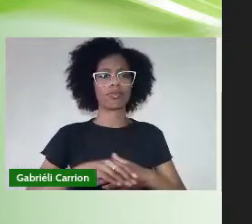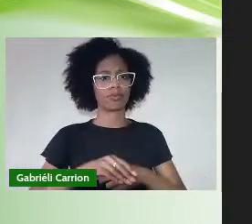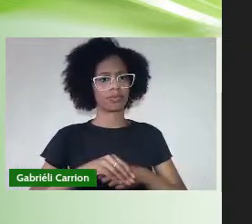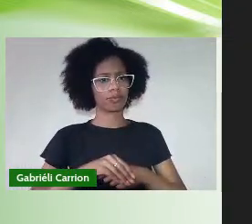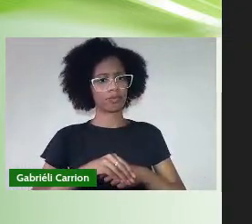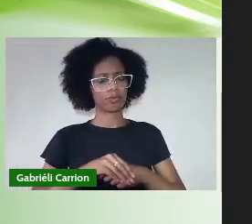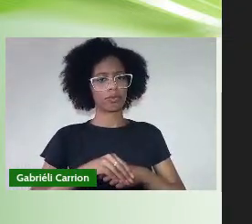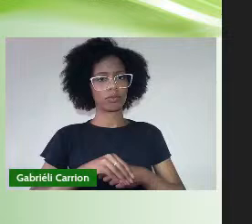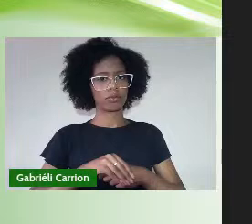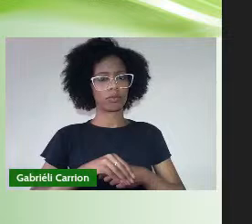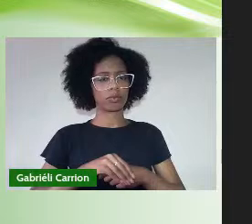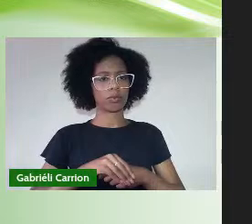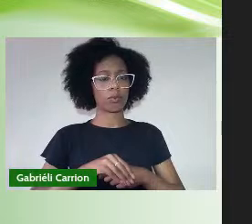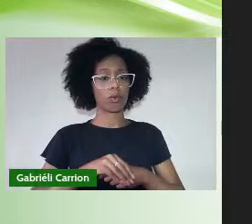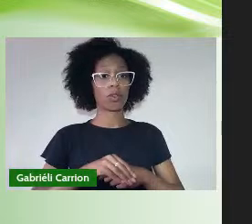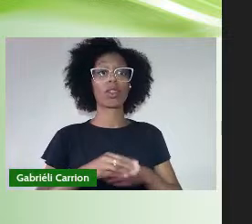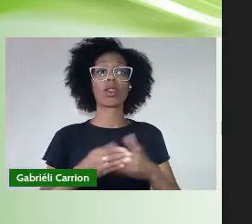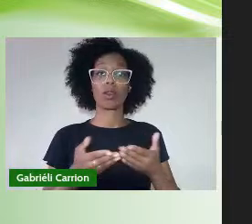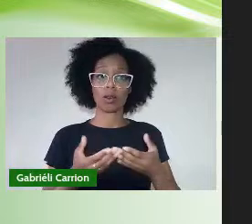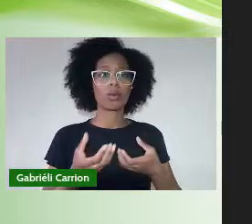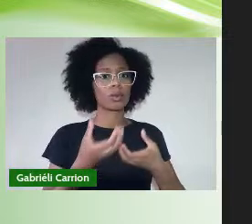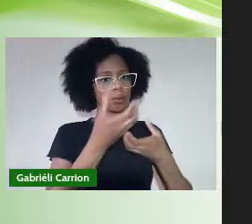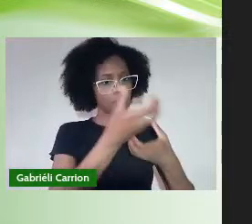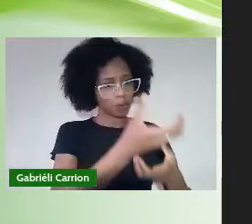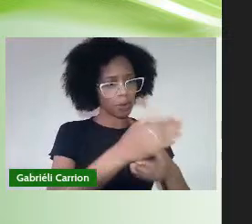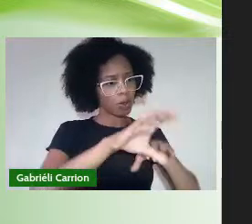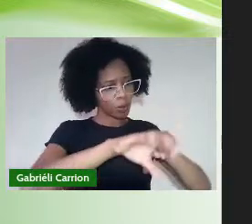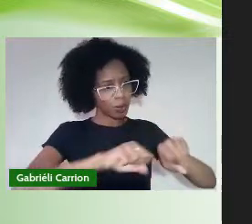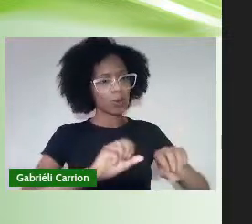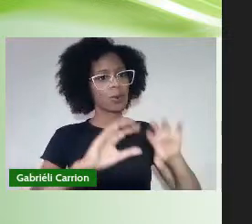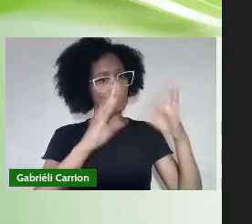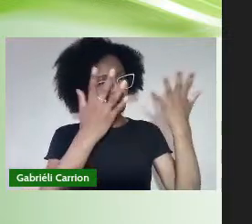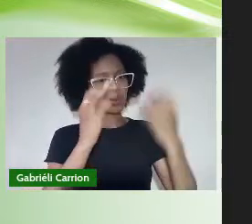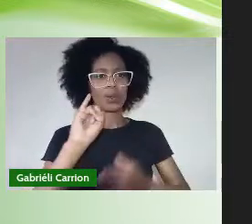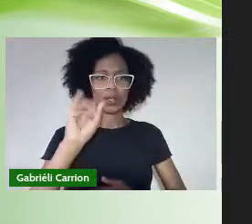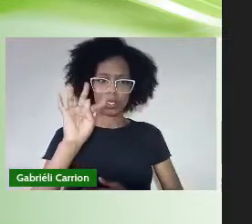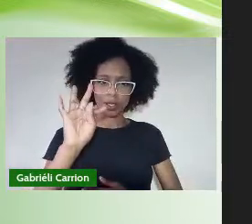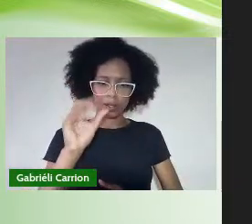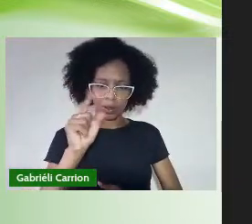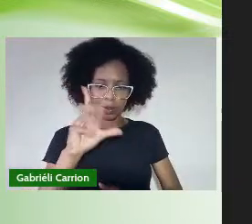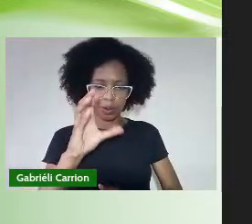Recebe o grau o graduando Ítalo Rodrigues Soares